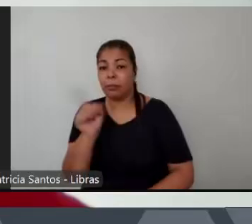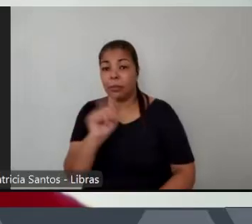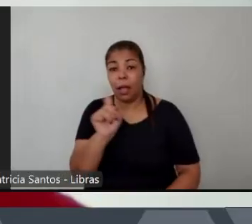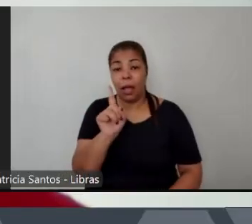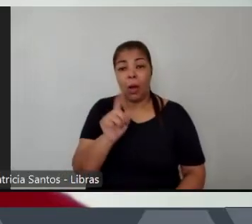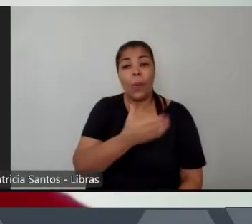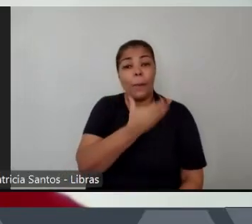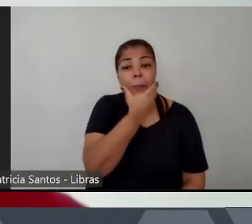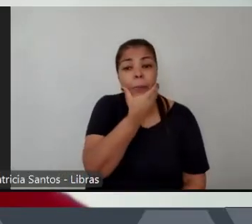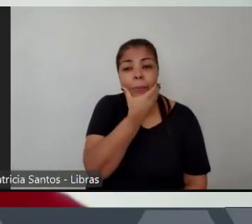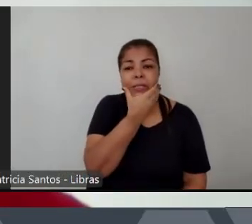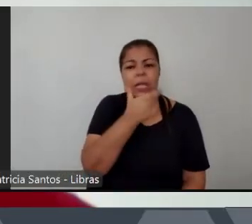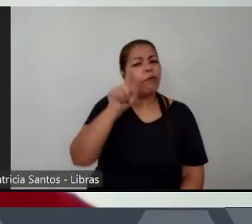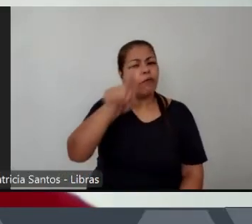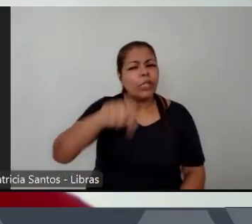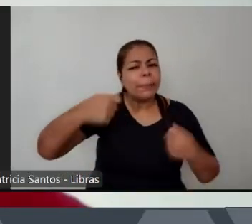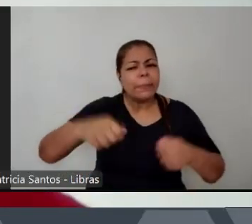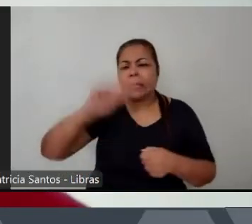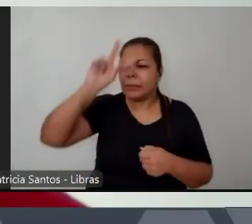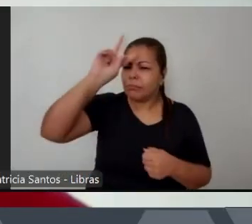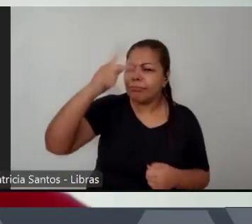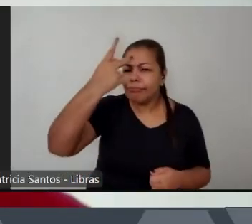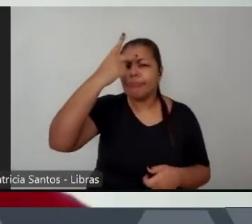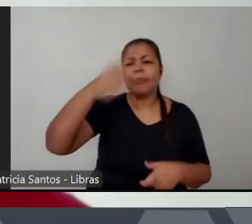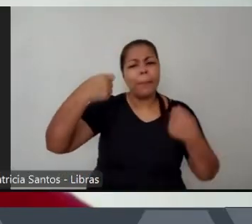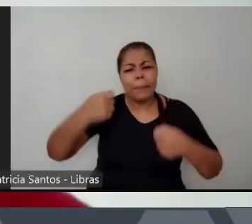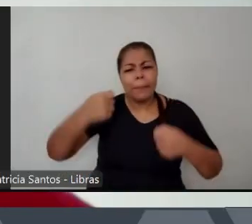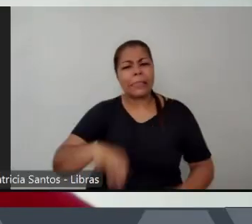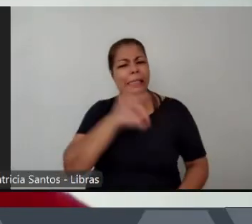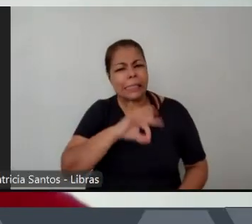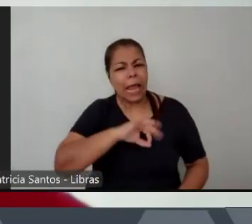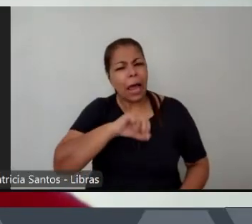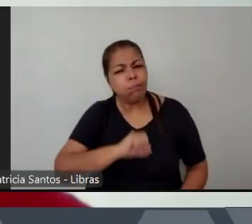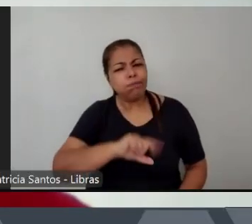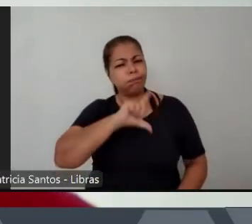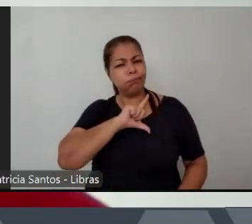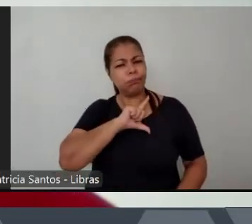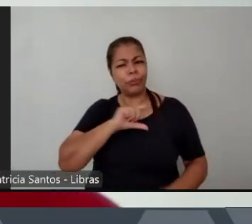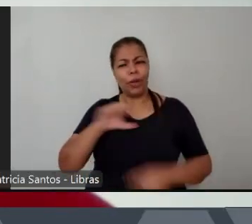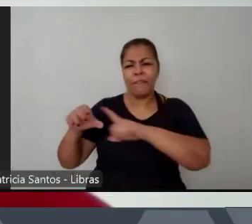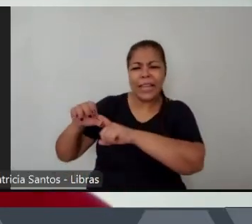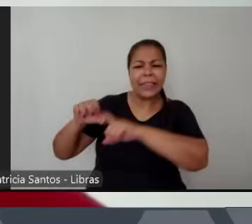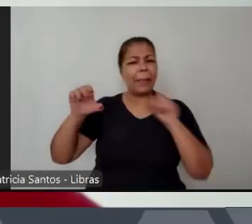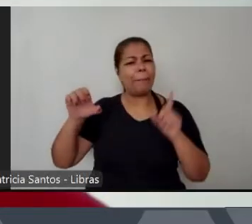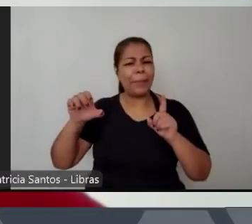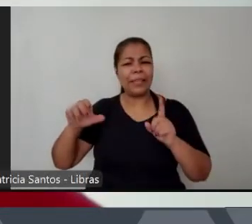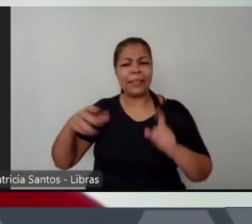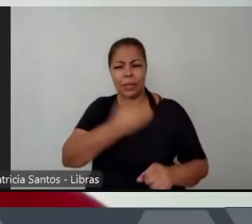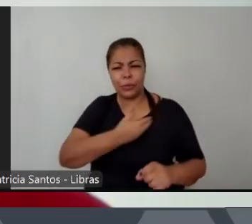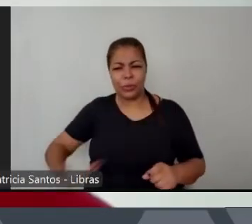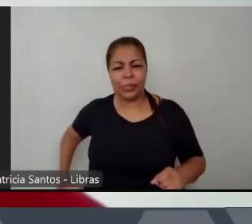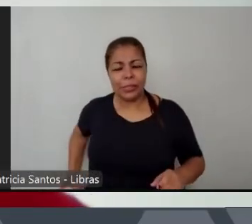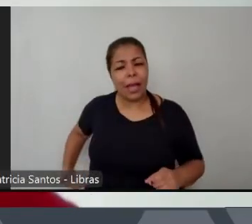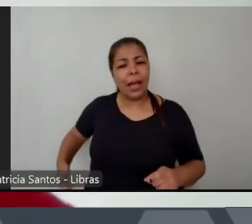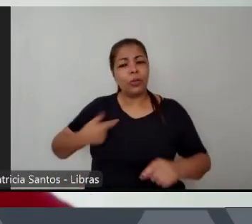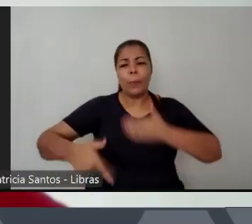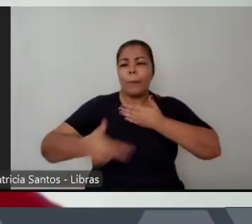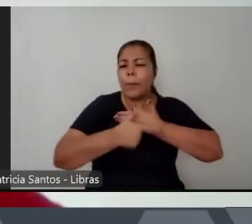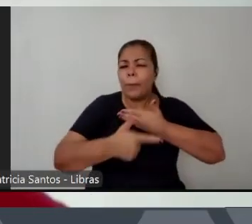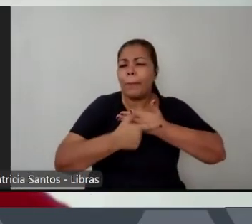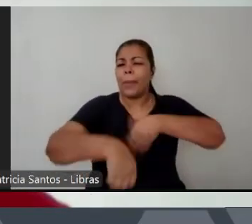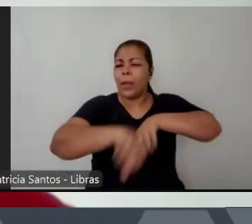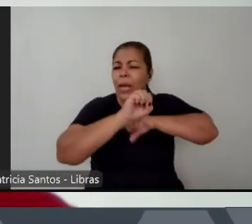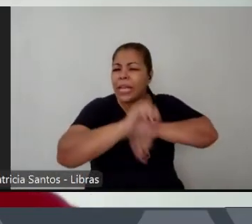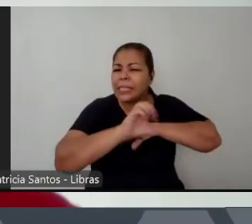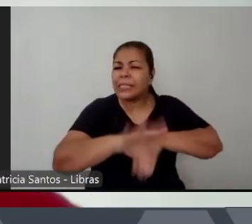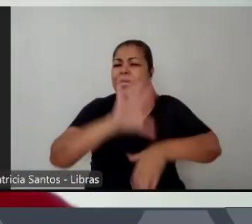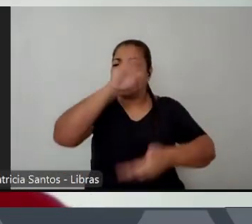a ganhar dinheiro você não vai depender do Estado o meu papel é fazer da educação financeira nas escolas você